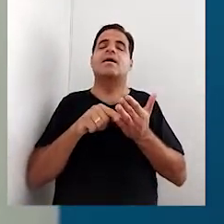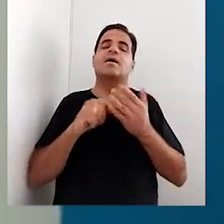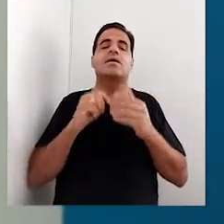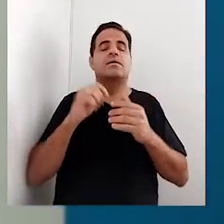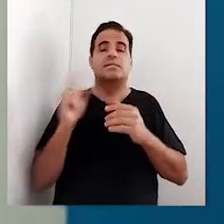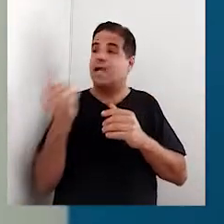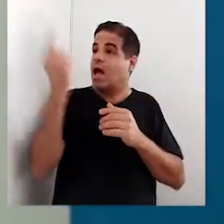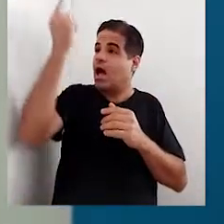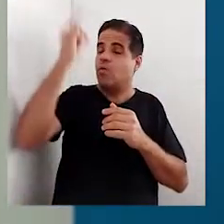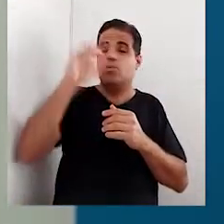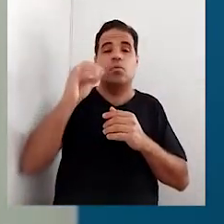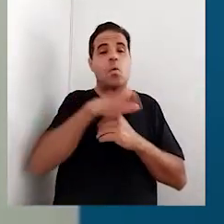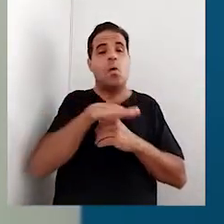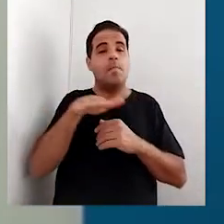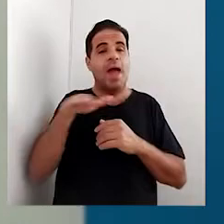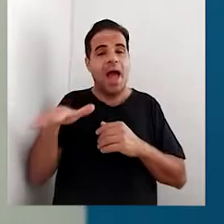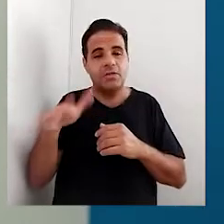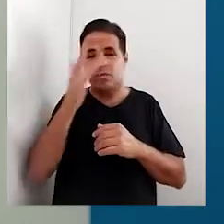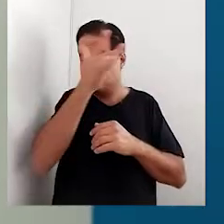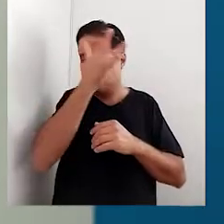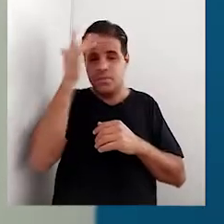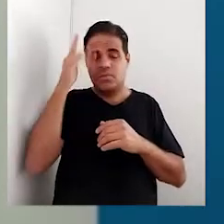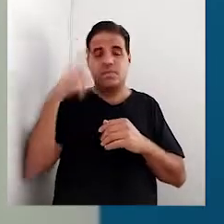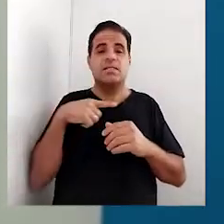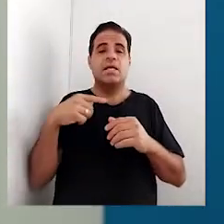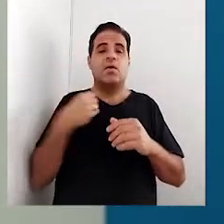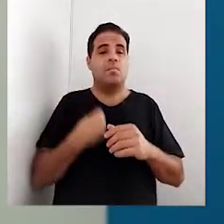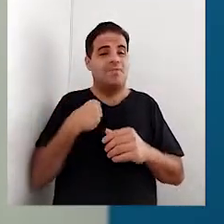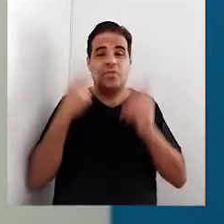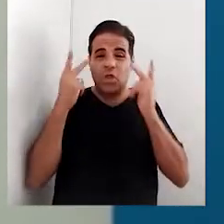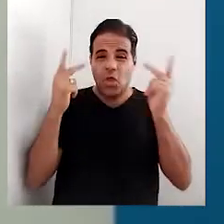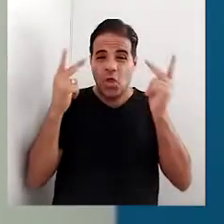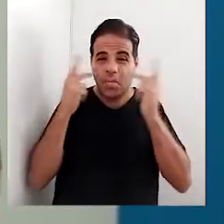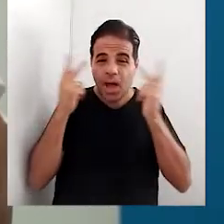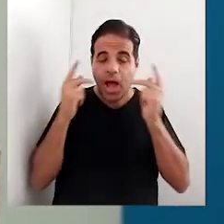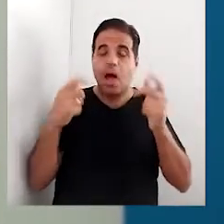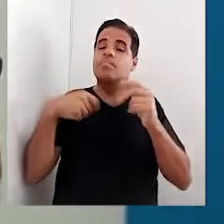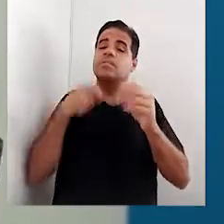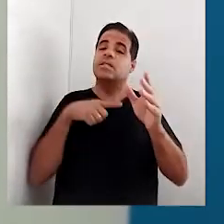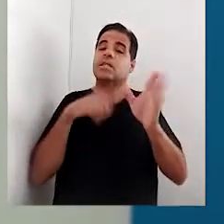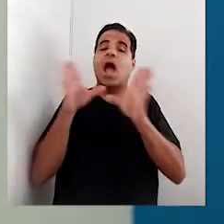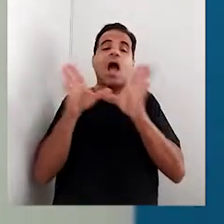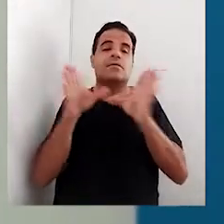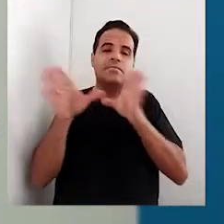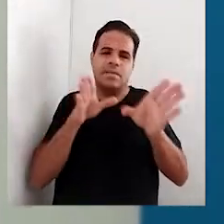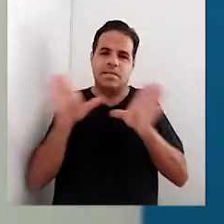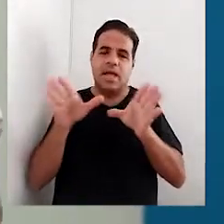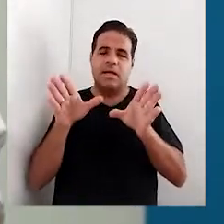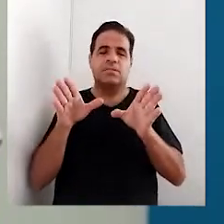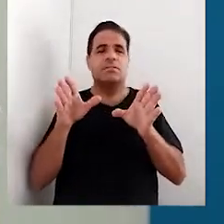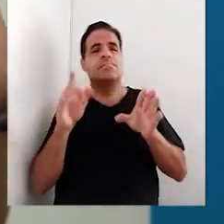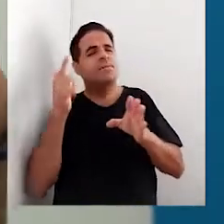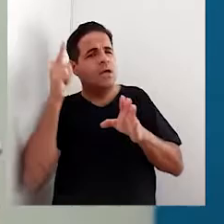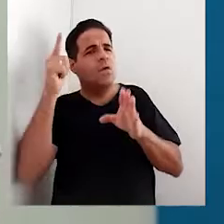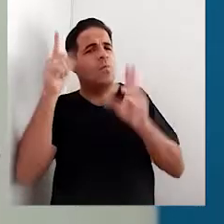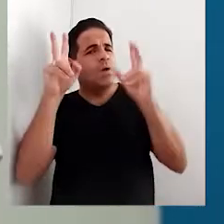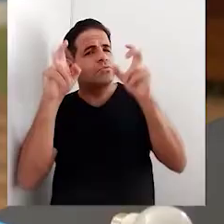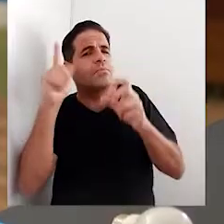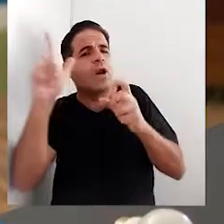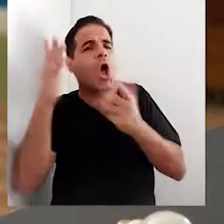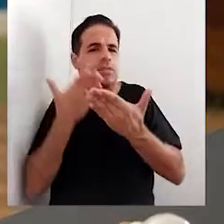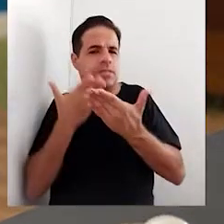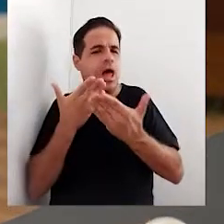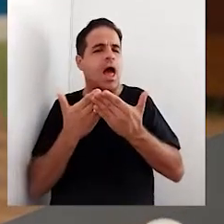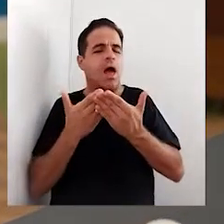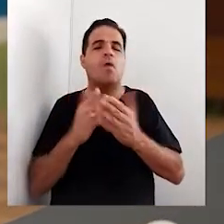como ser alto ou baixo. E para elas terem uma vida normal, elas precisam ter acessibilidade, mas isso um assunto para outra aula.